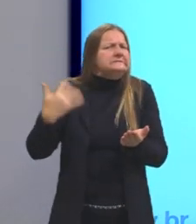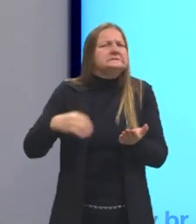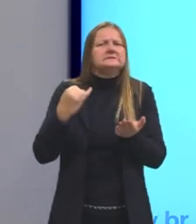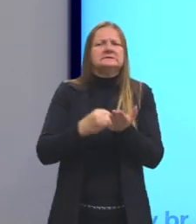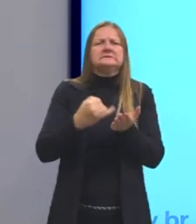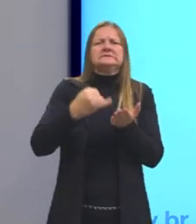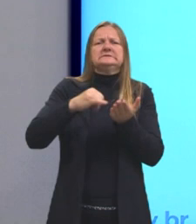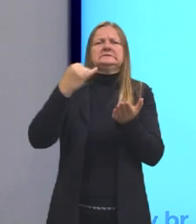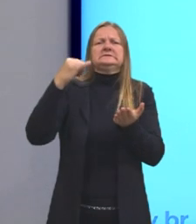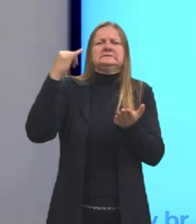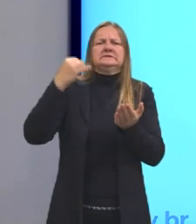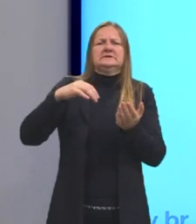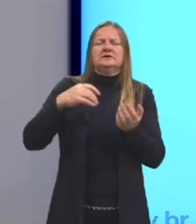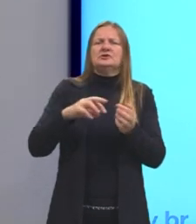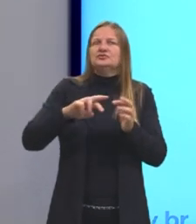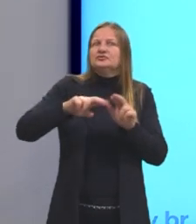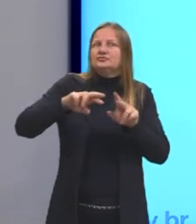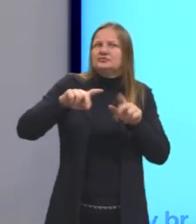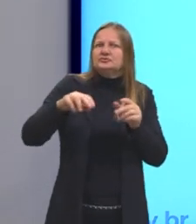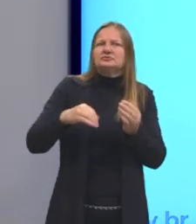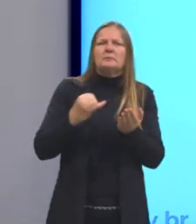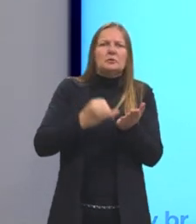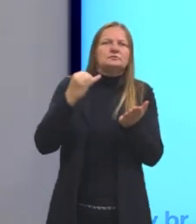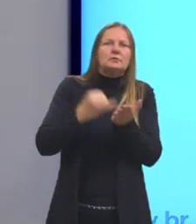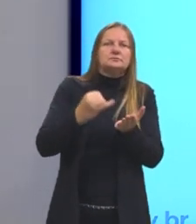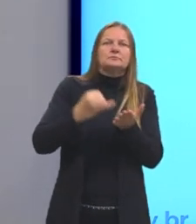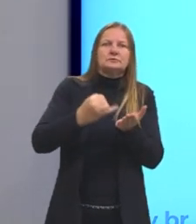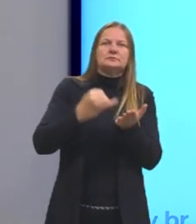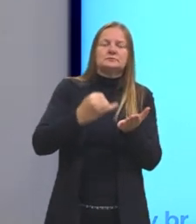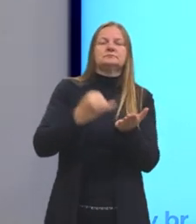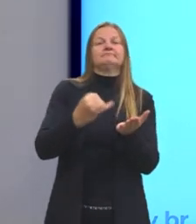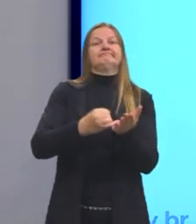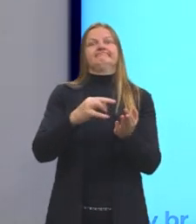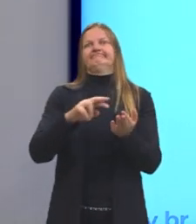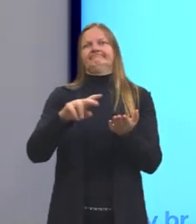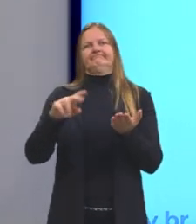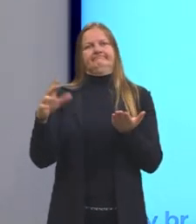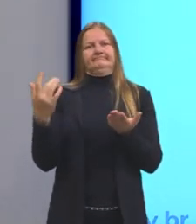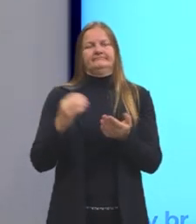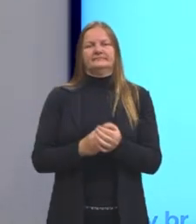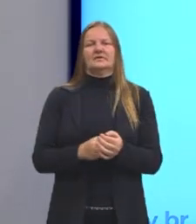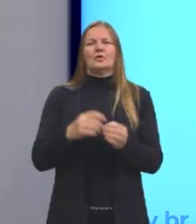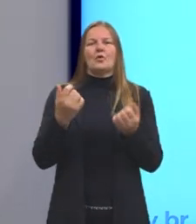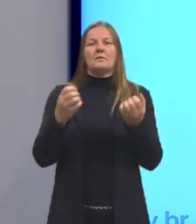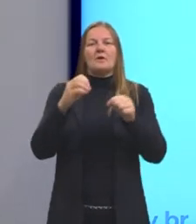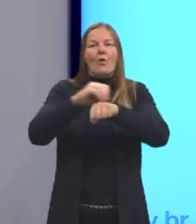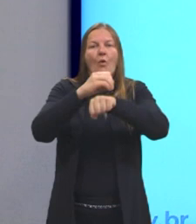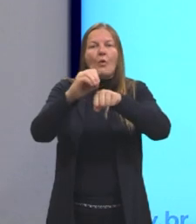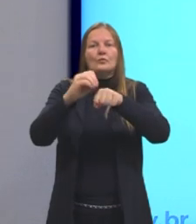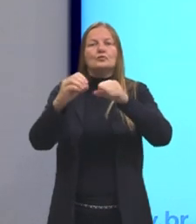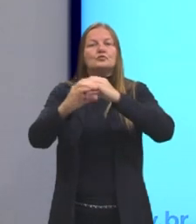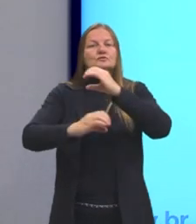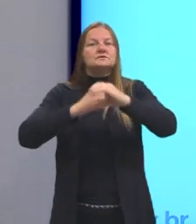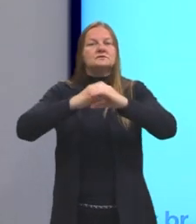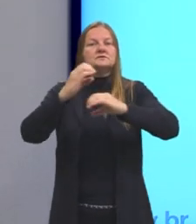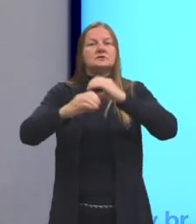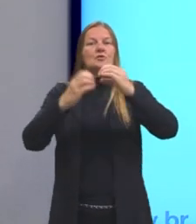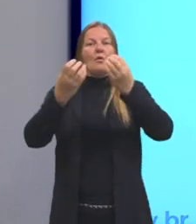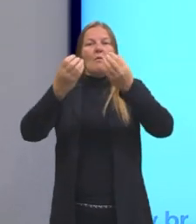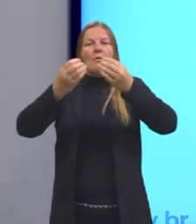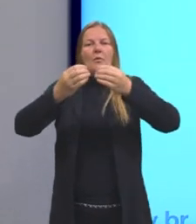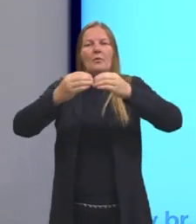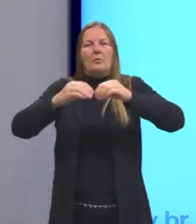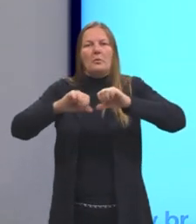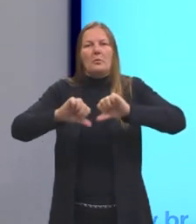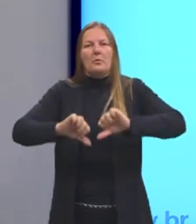impostos, Minas Gerais começa a ter uma decadência do ciclo do ouro, mas os impostos continuam